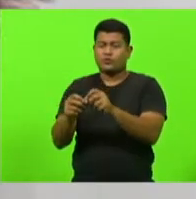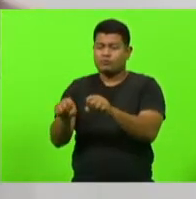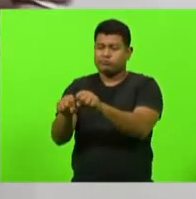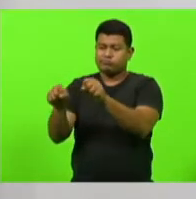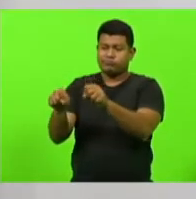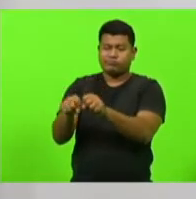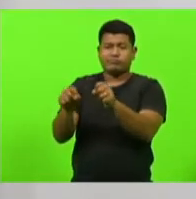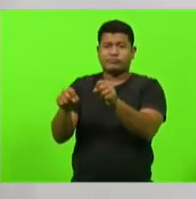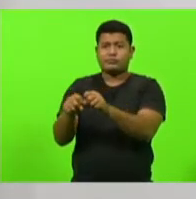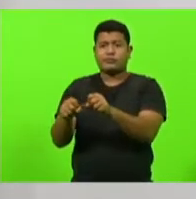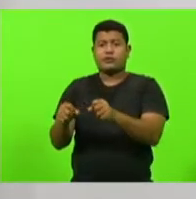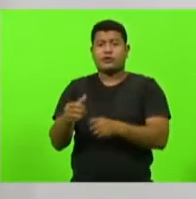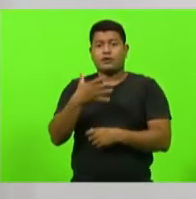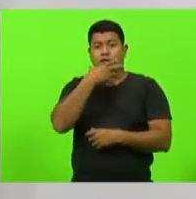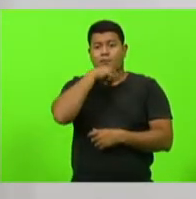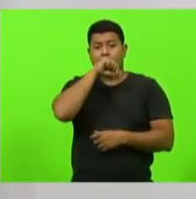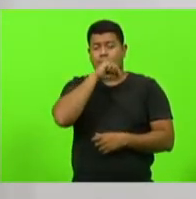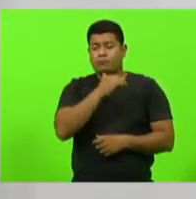pai mordo,